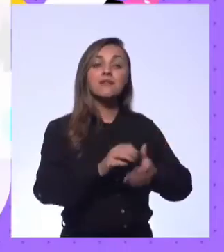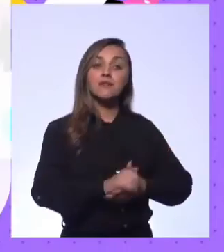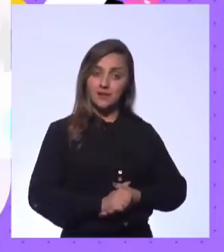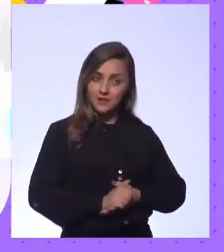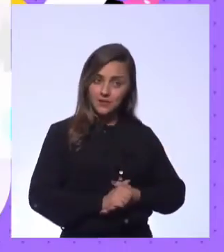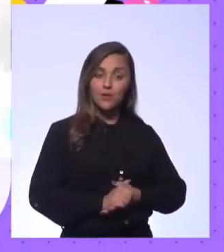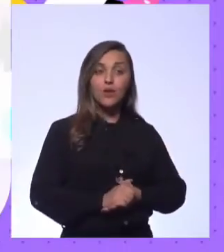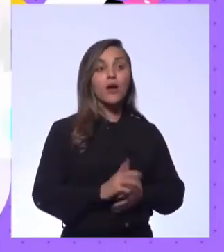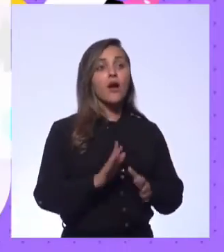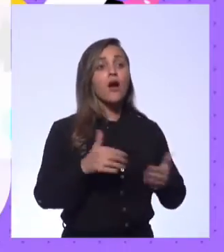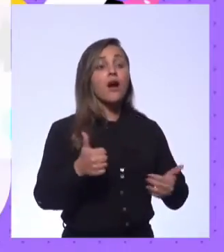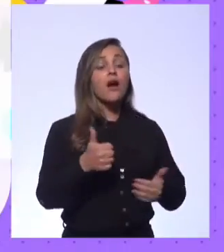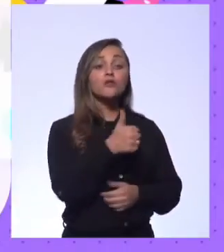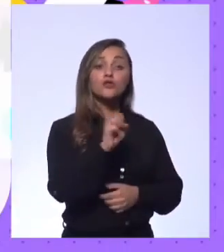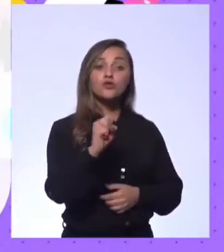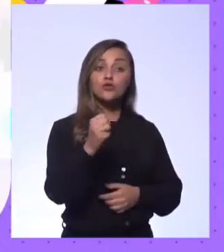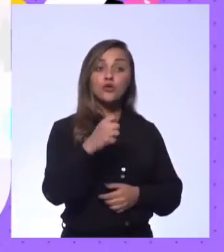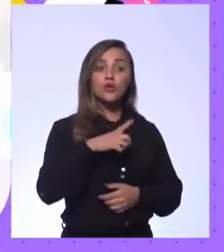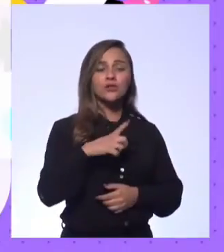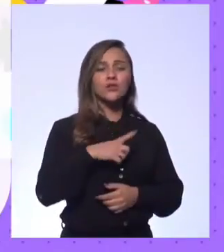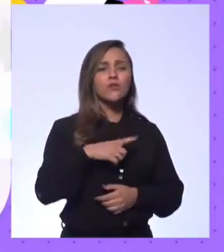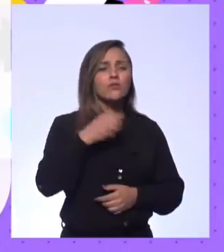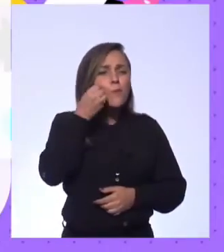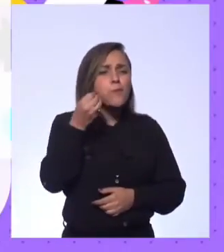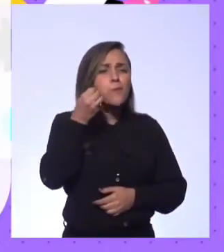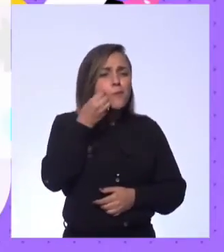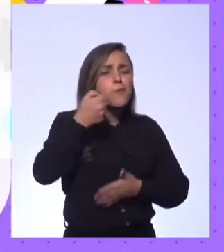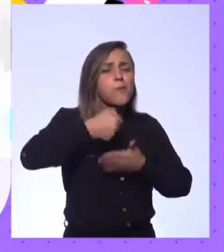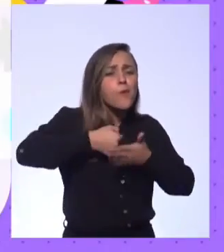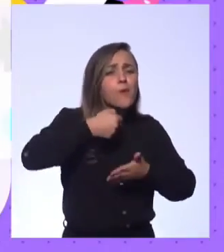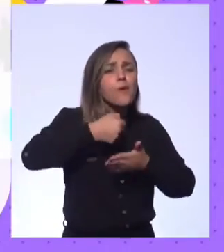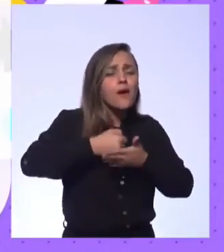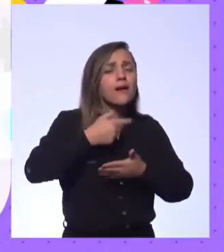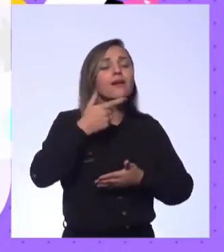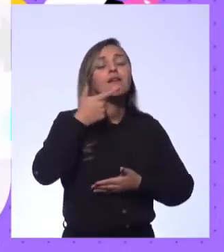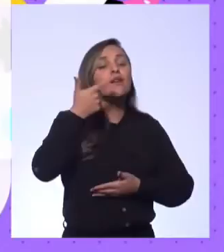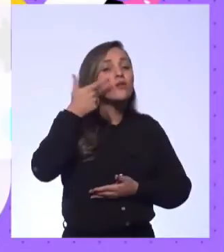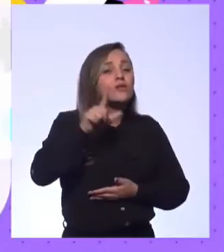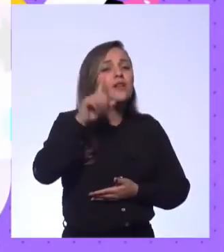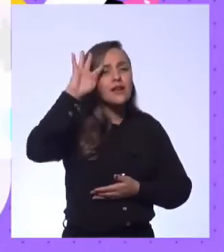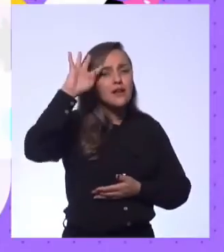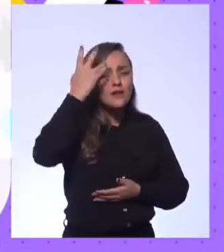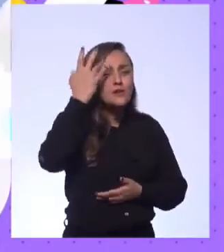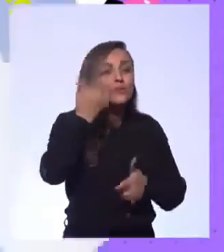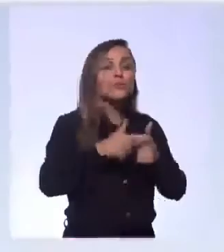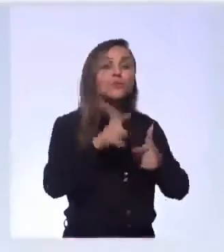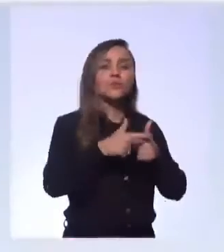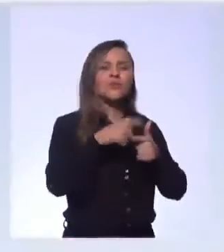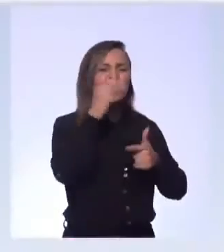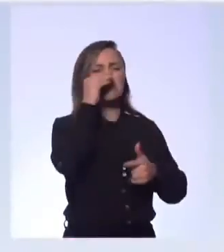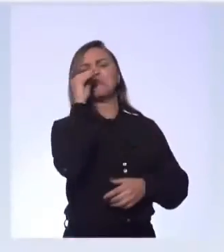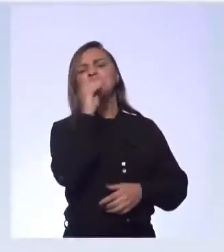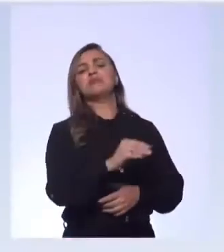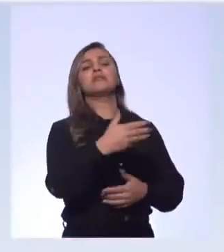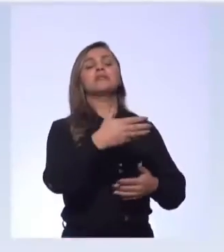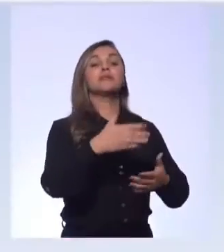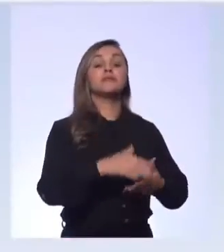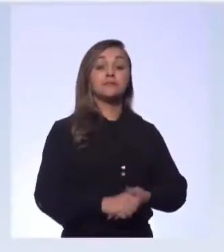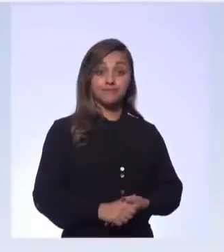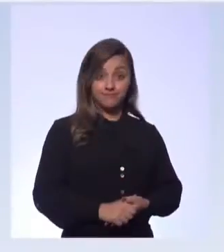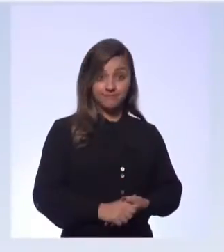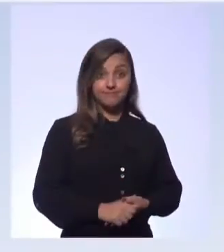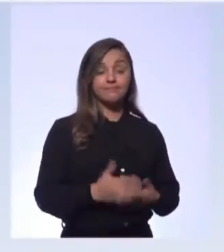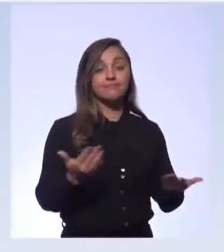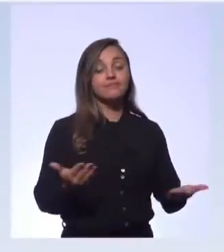Após várias tentativas frustradas para solucionar um problema, você desiste? Bom, então, jogo